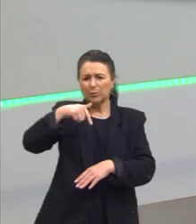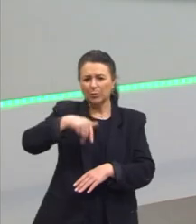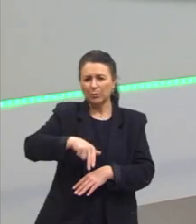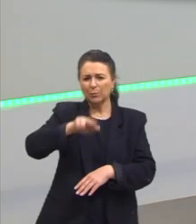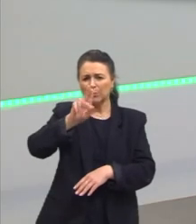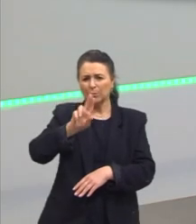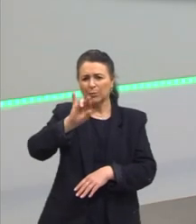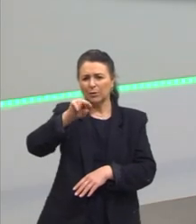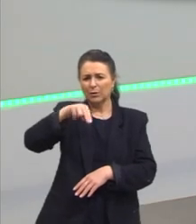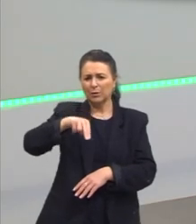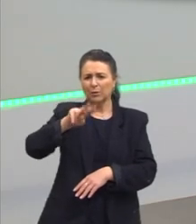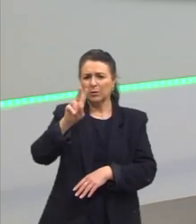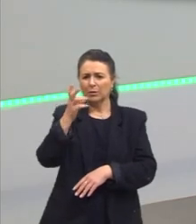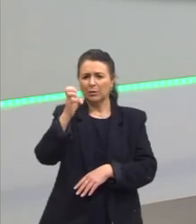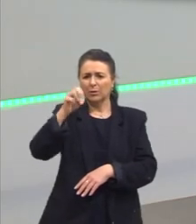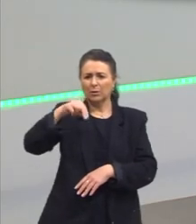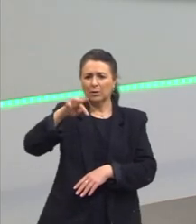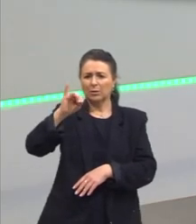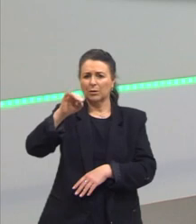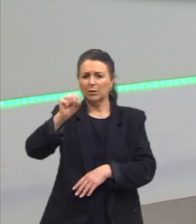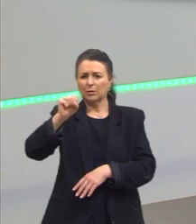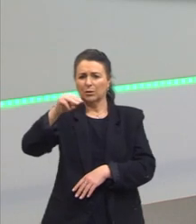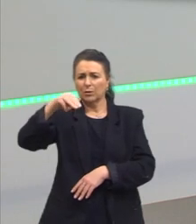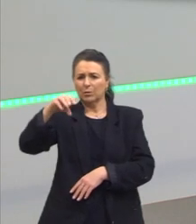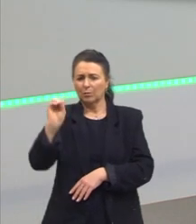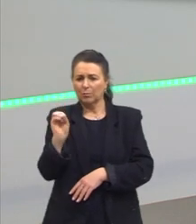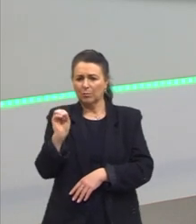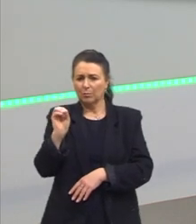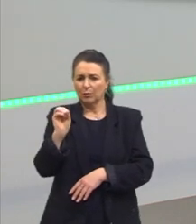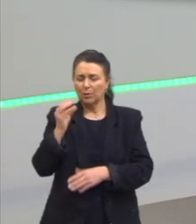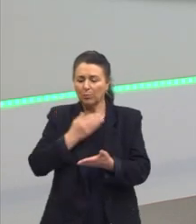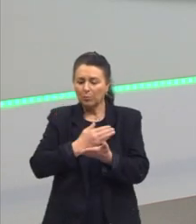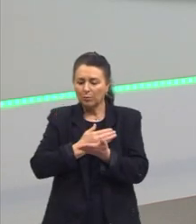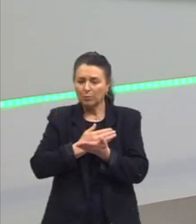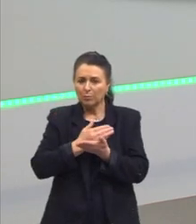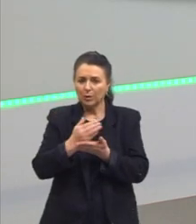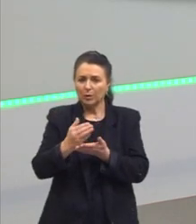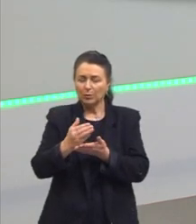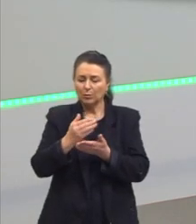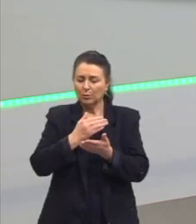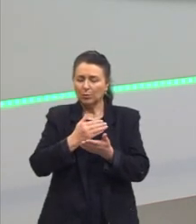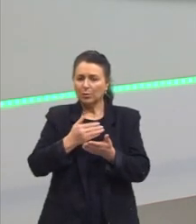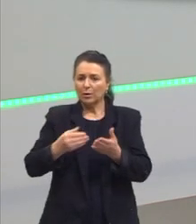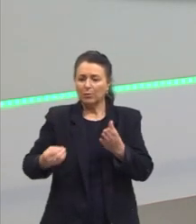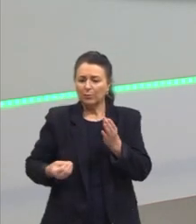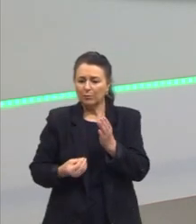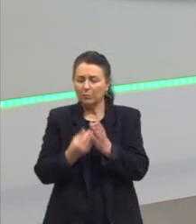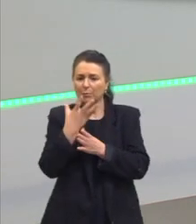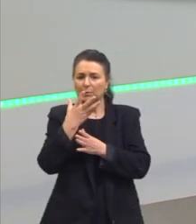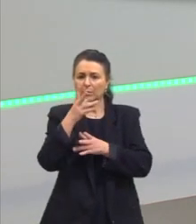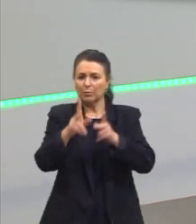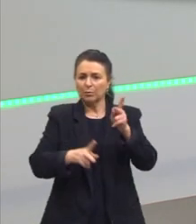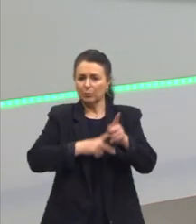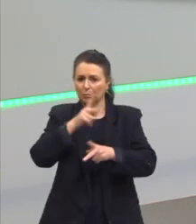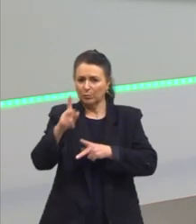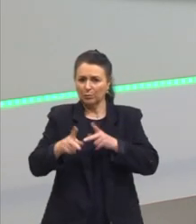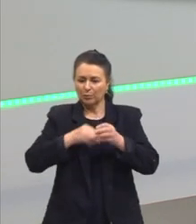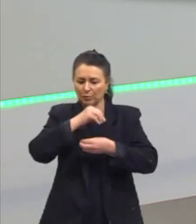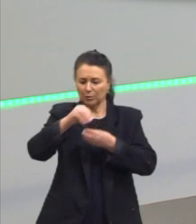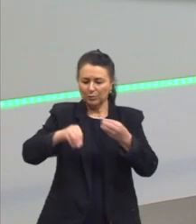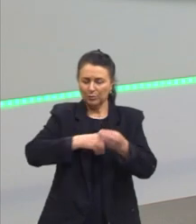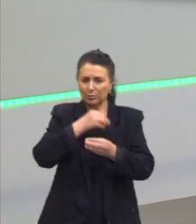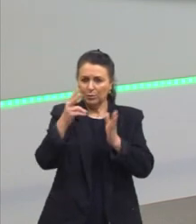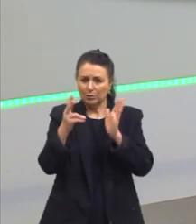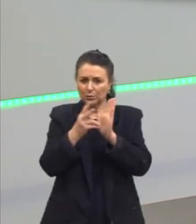grande população do Brasil, da nação brasileira, do nativo brasileiro, que é uma mistura do indígena que estava aqui,